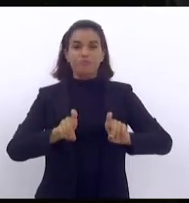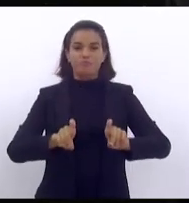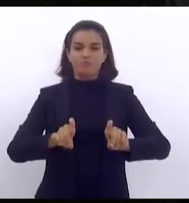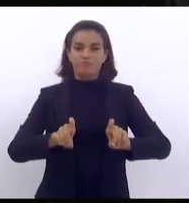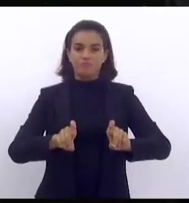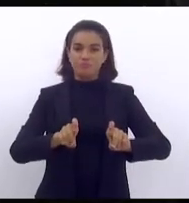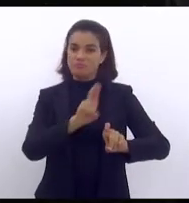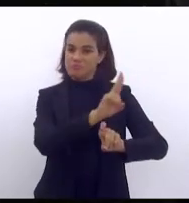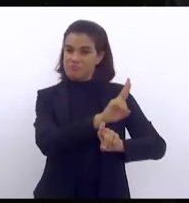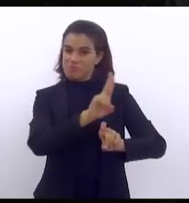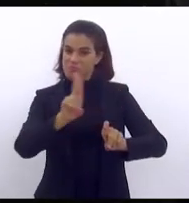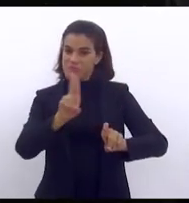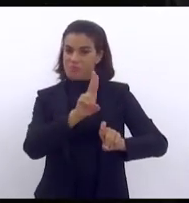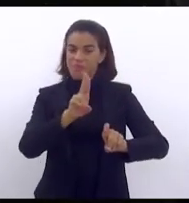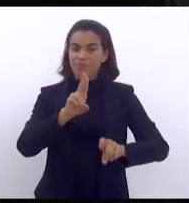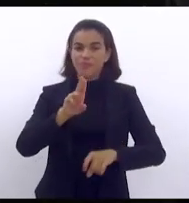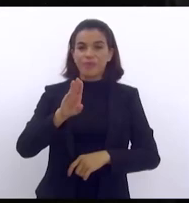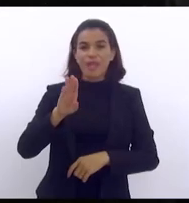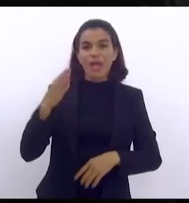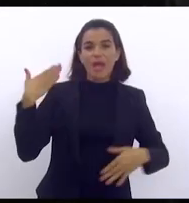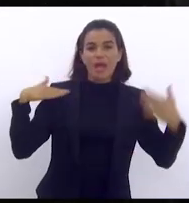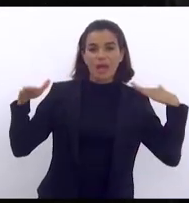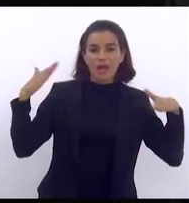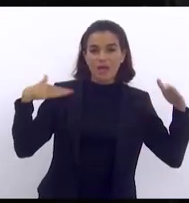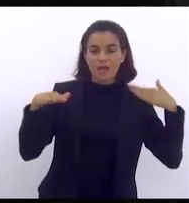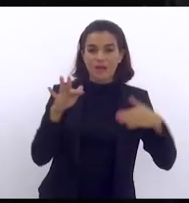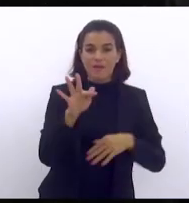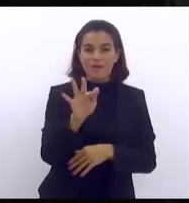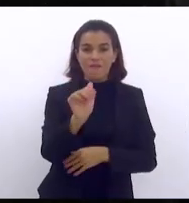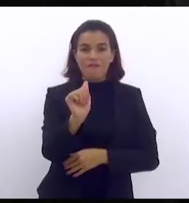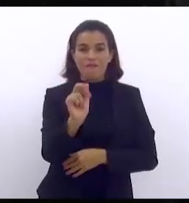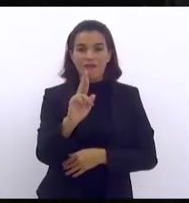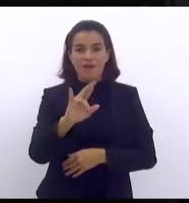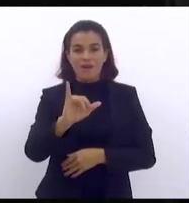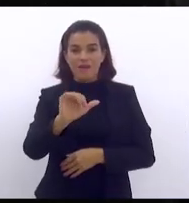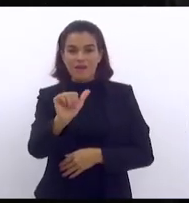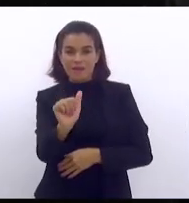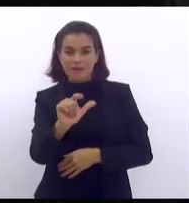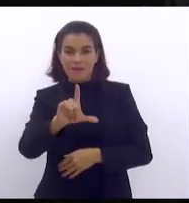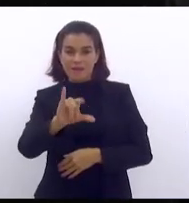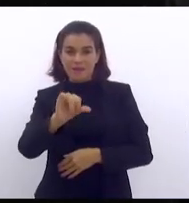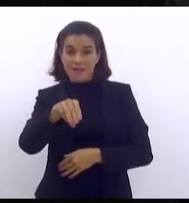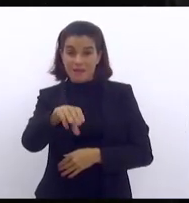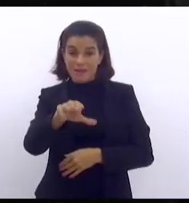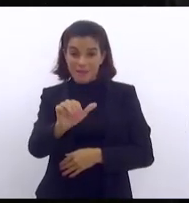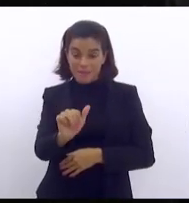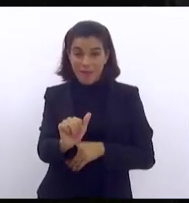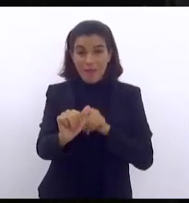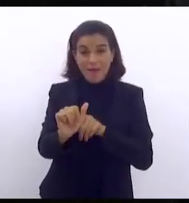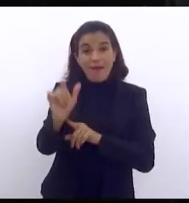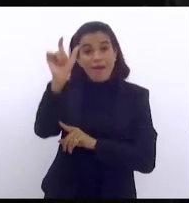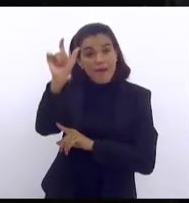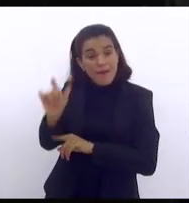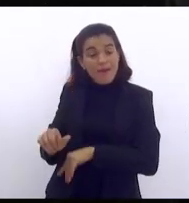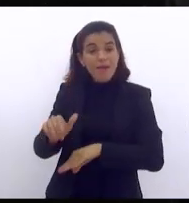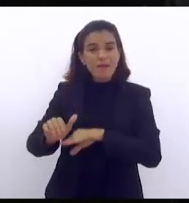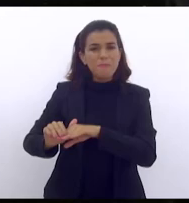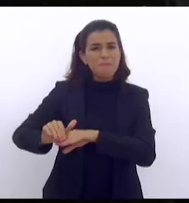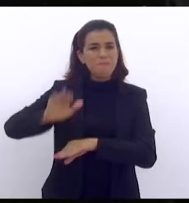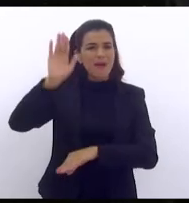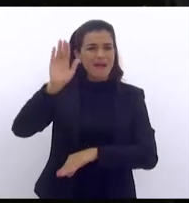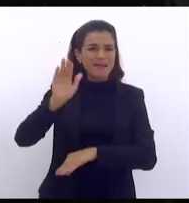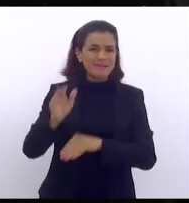foi o almirante Faria Lima e fez mais de 300